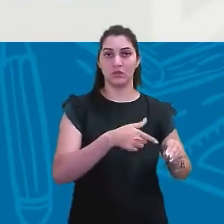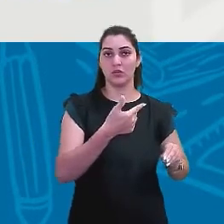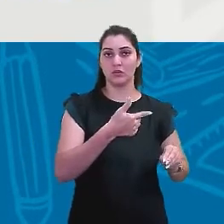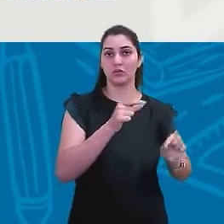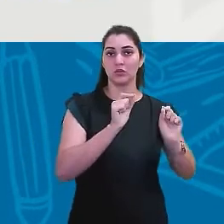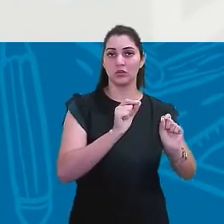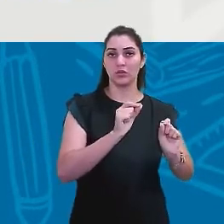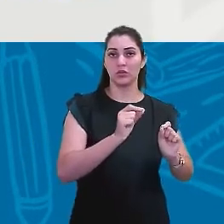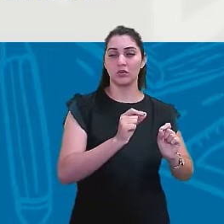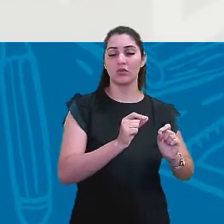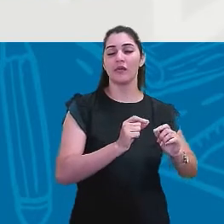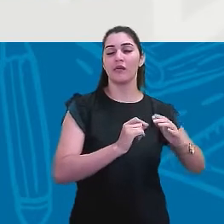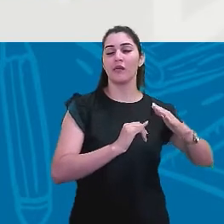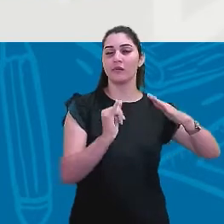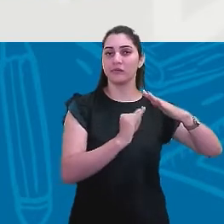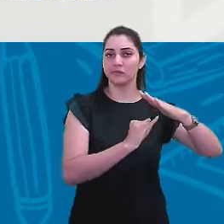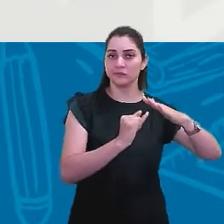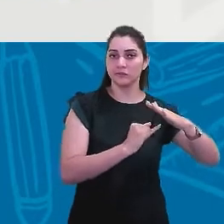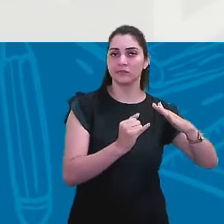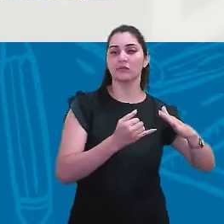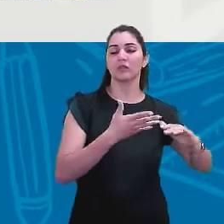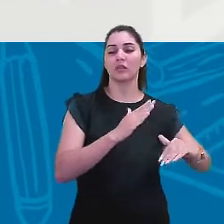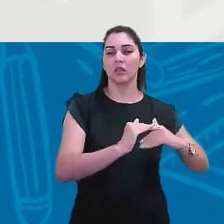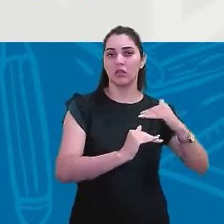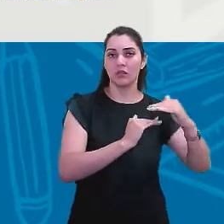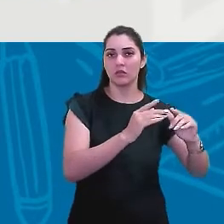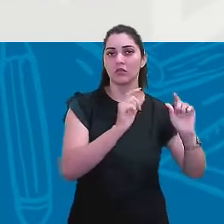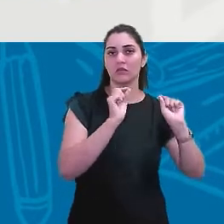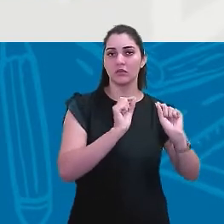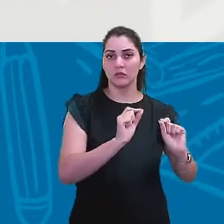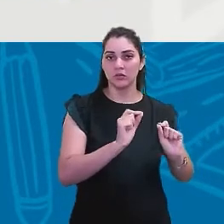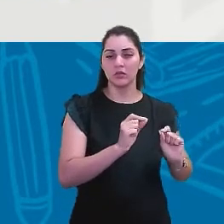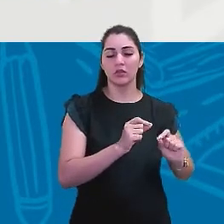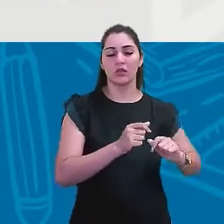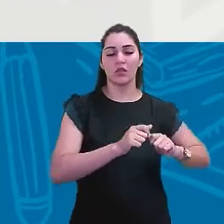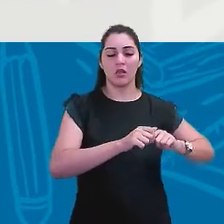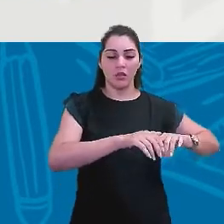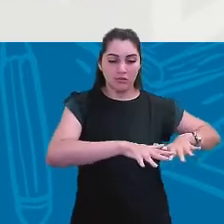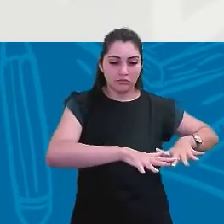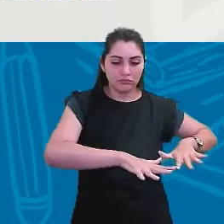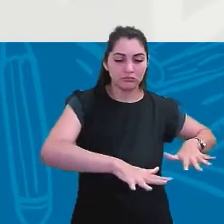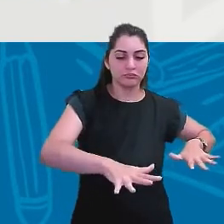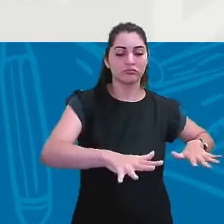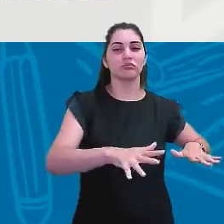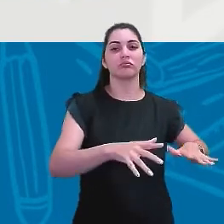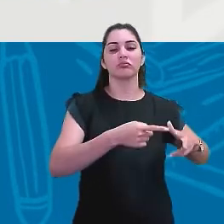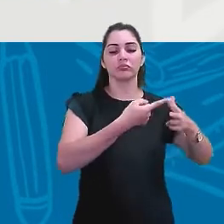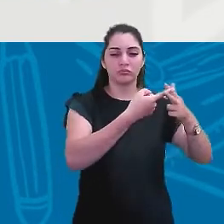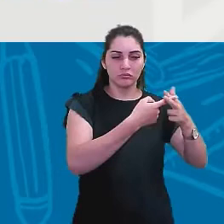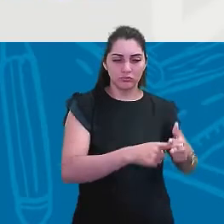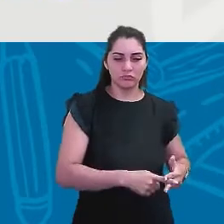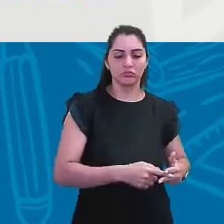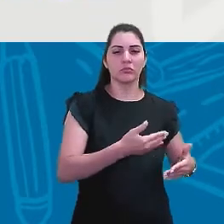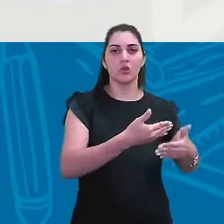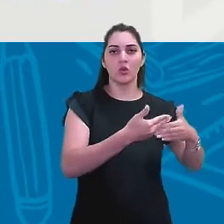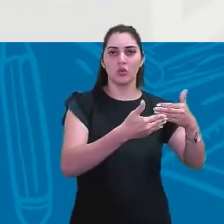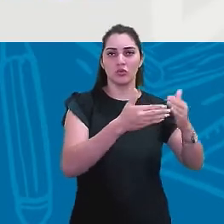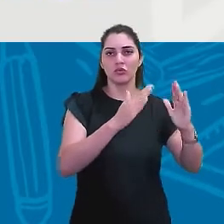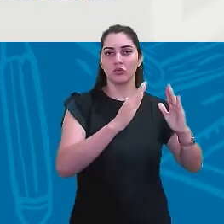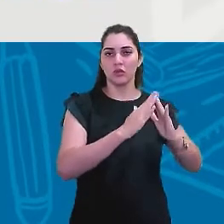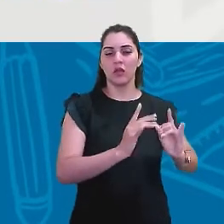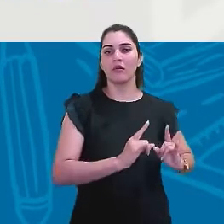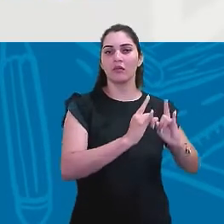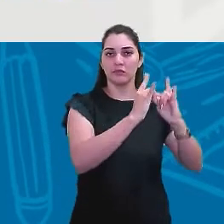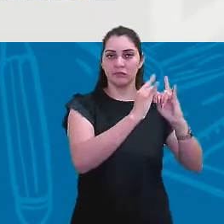terciário, que é a construção civil, onde vai desenvolver pavimentação, em setor de infraestrutura, construção de casa, de